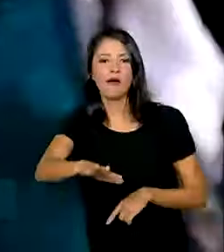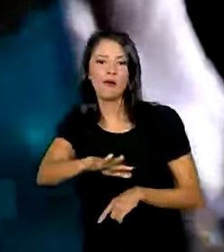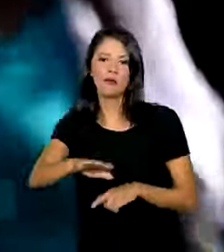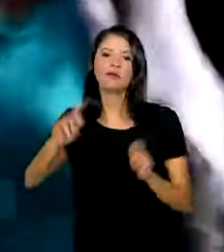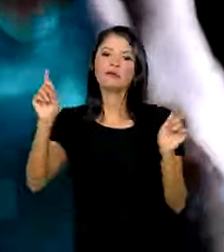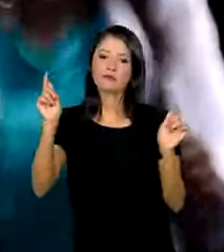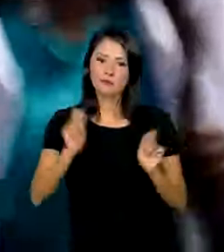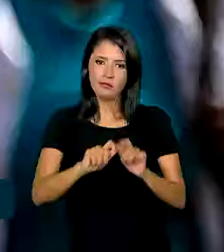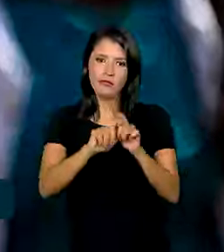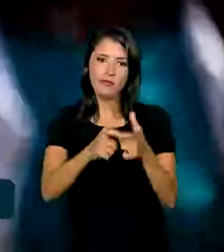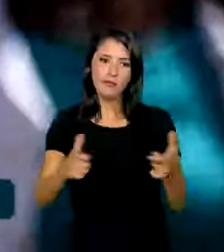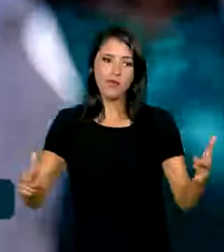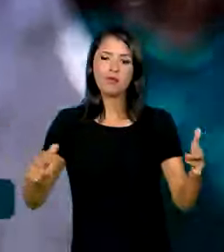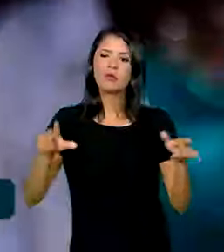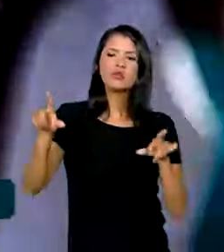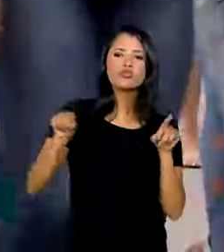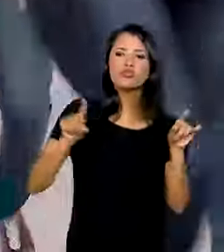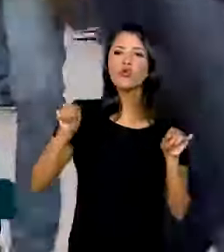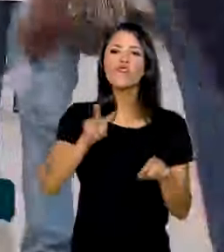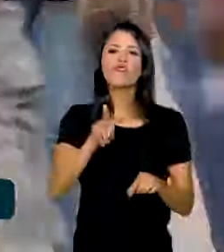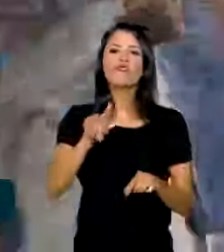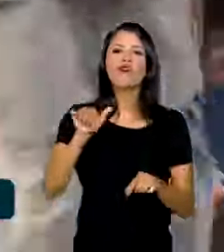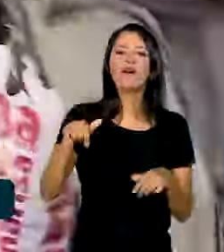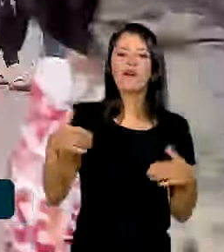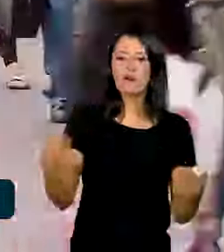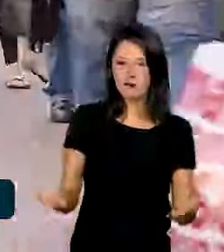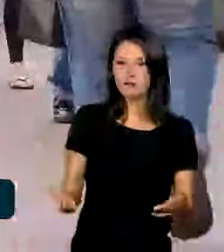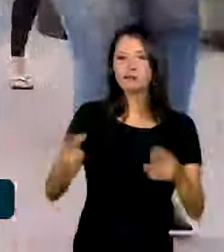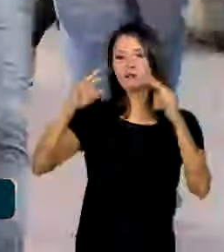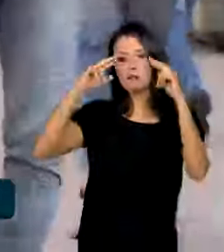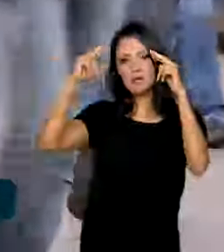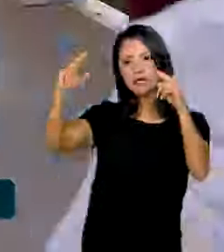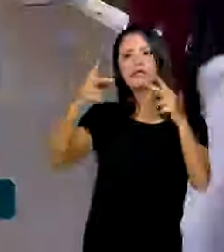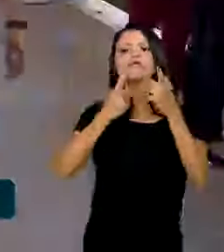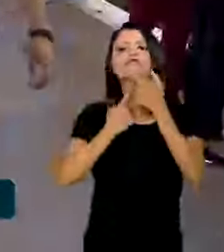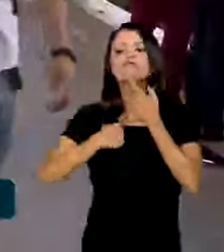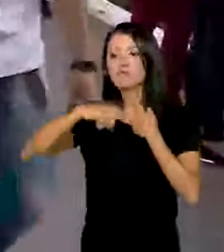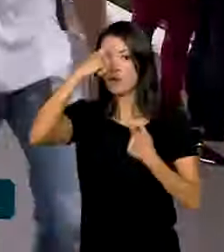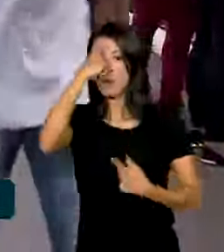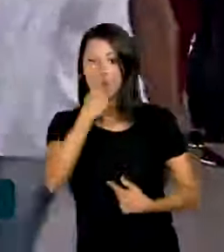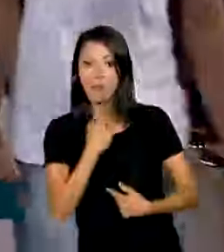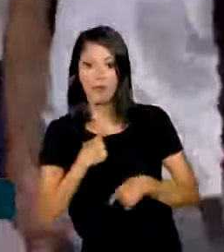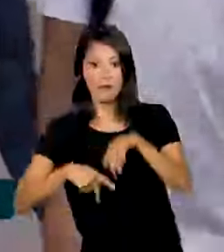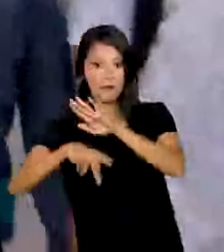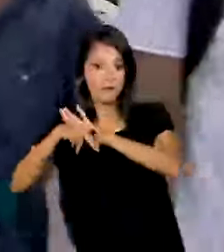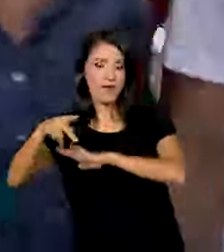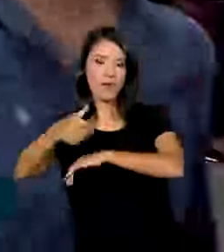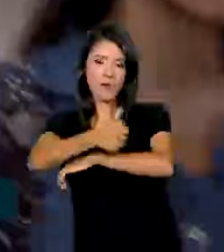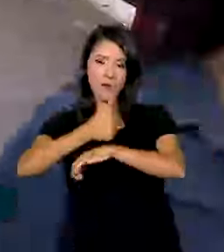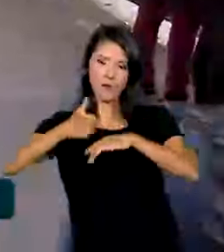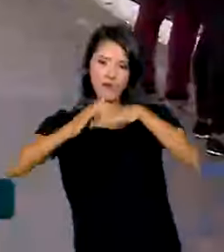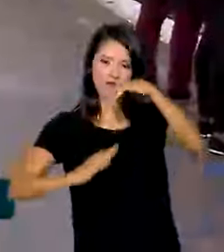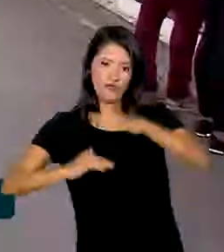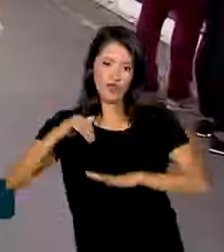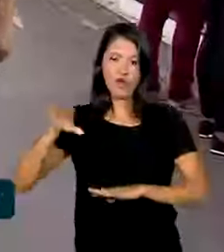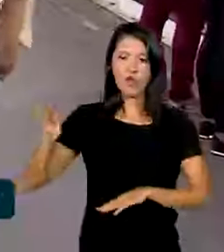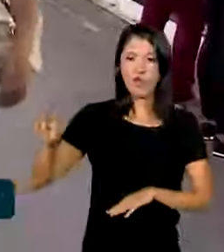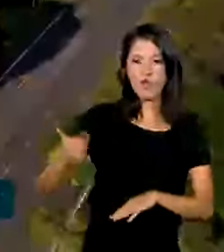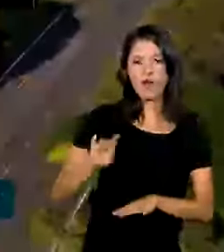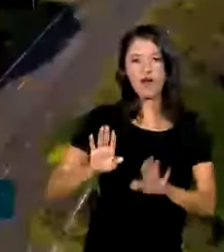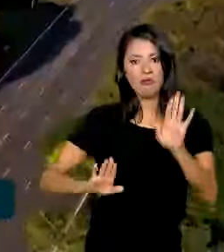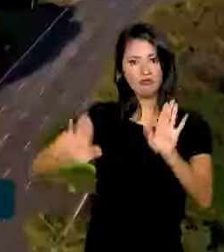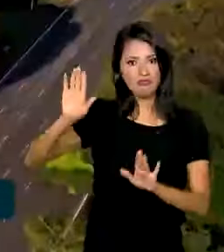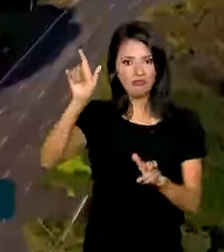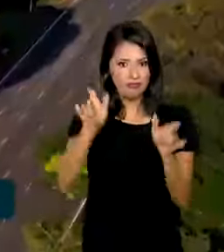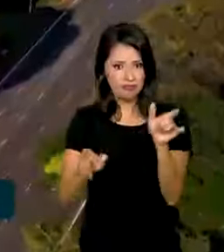possibilidade de escolha da vaga, respeitando a vocação e o perfil profissional de cada candidato.